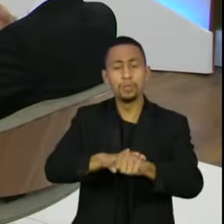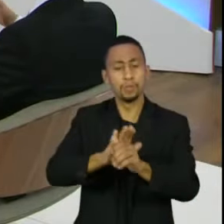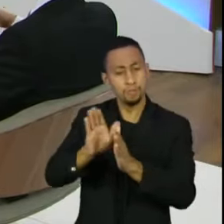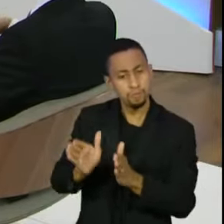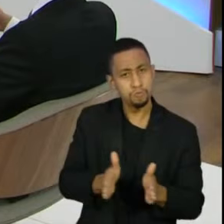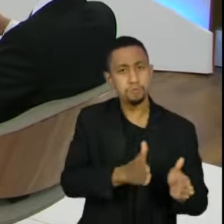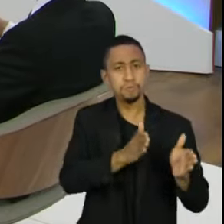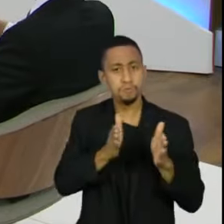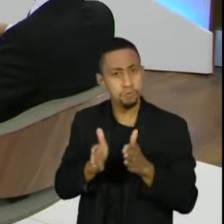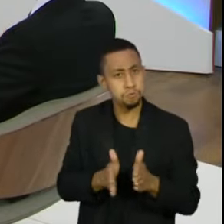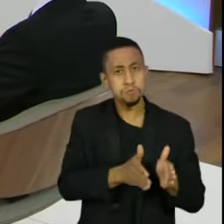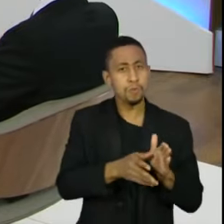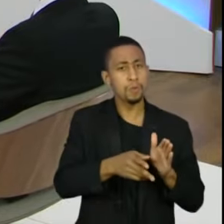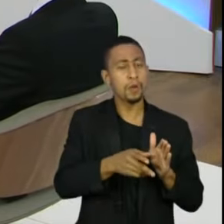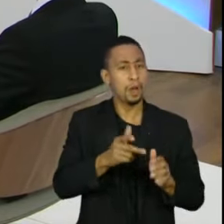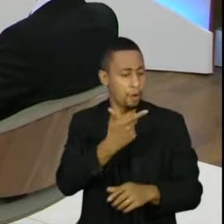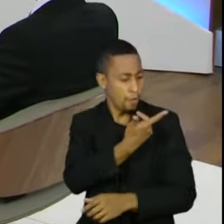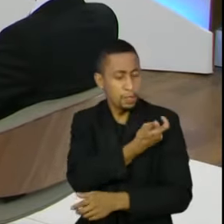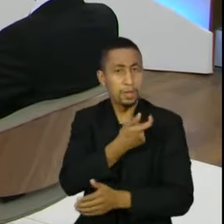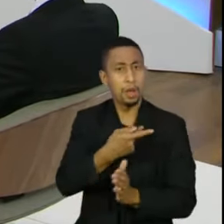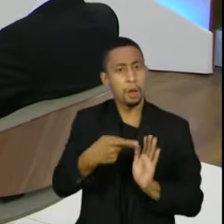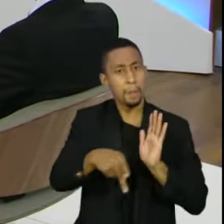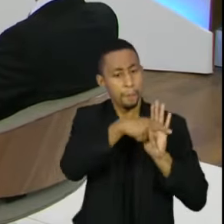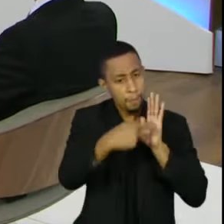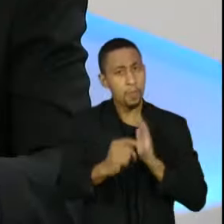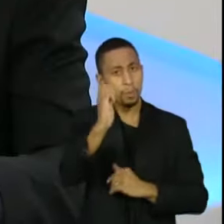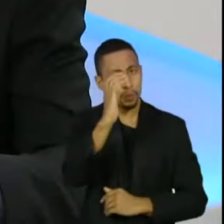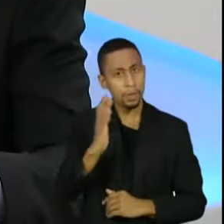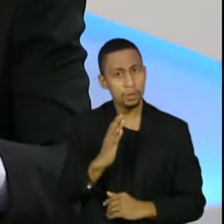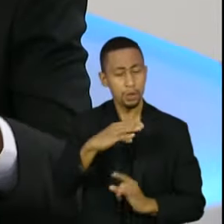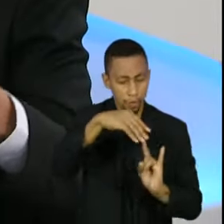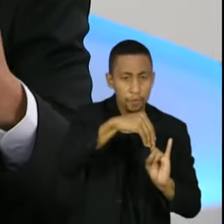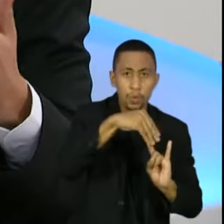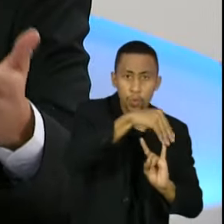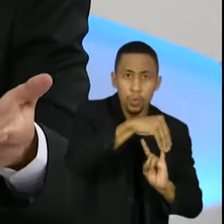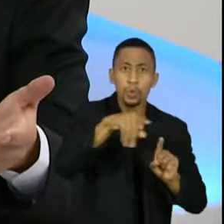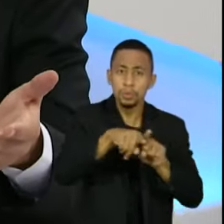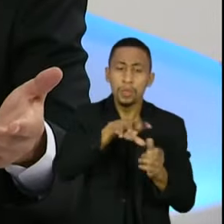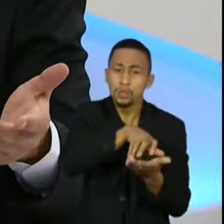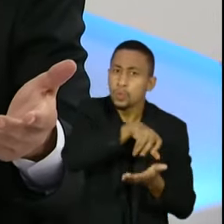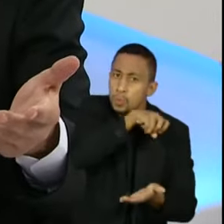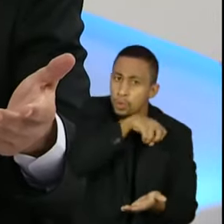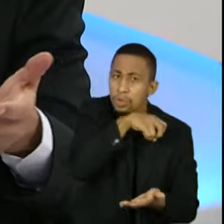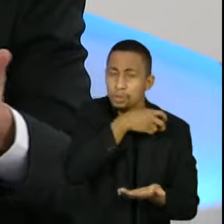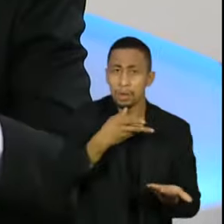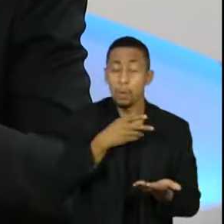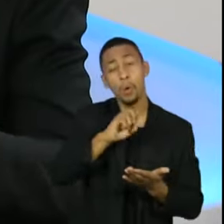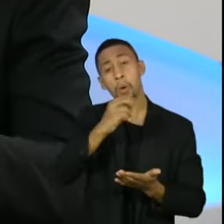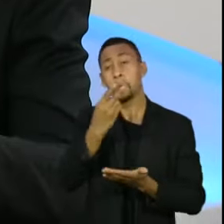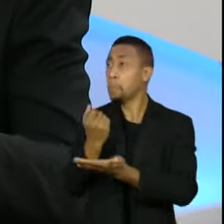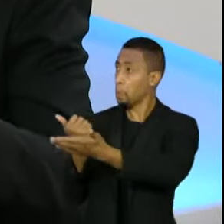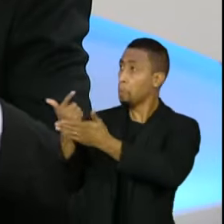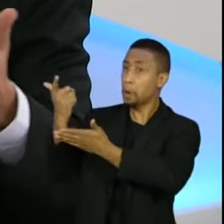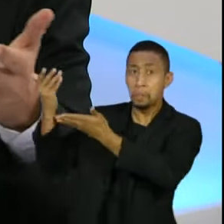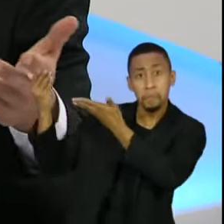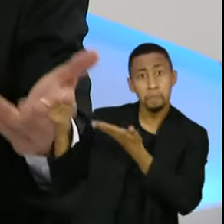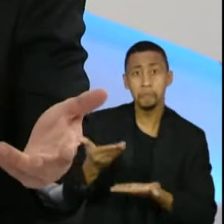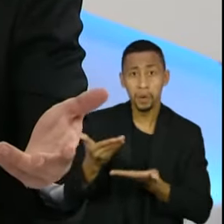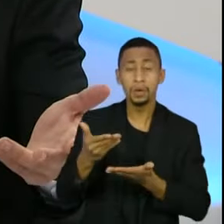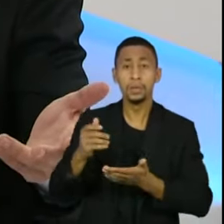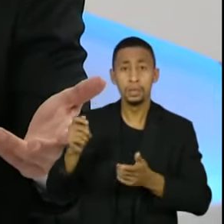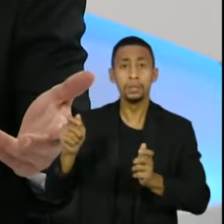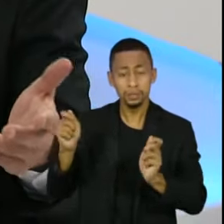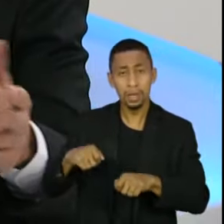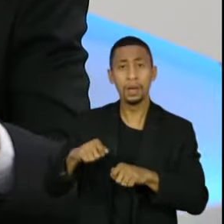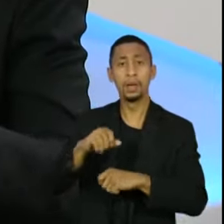Butantan que salvarão os brasileiros através da imunização. Senador... Seja com a produção própria, seja com as importações da Coronavac e